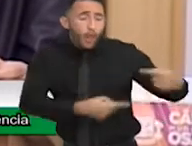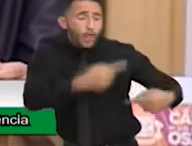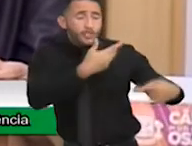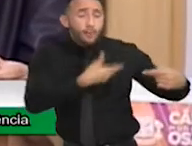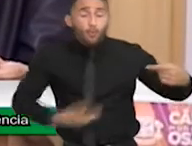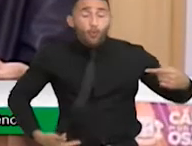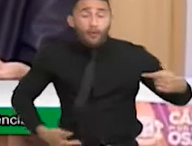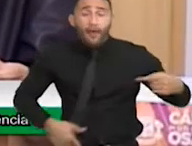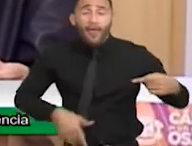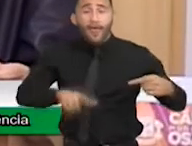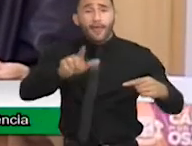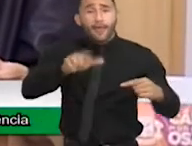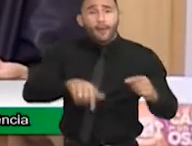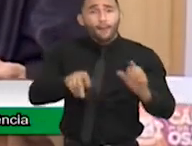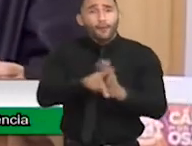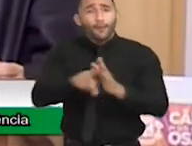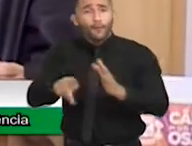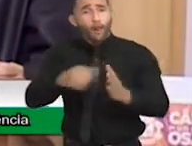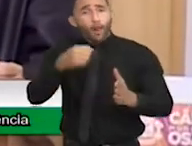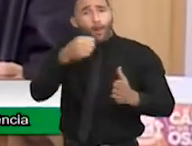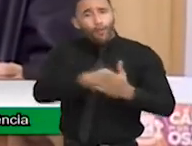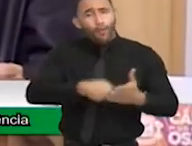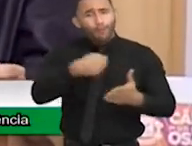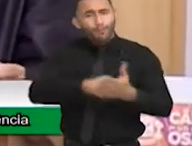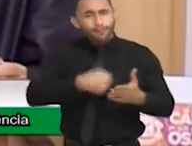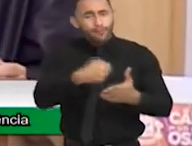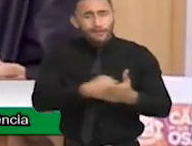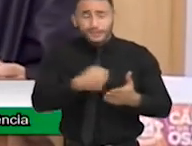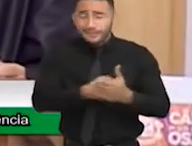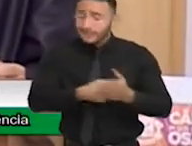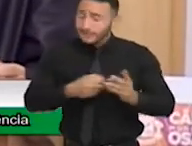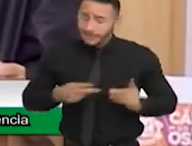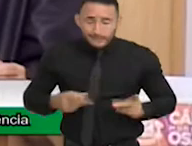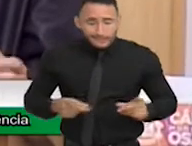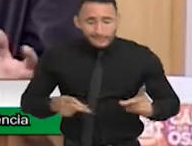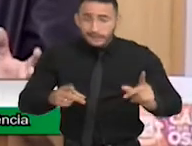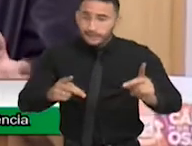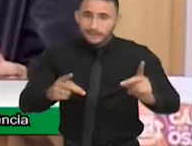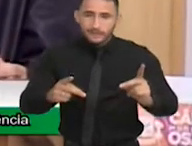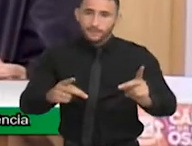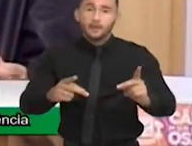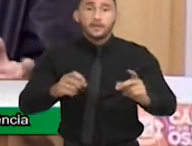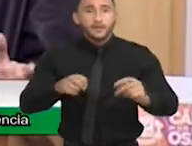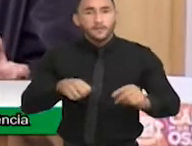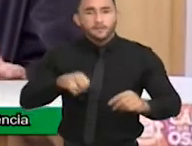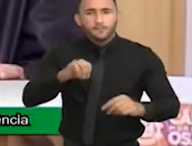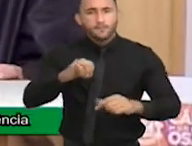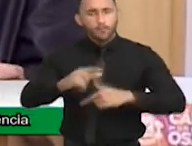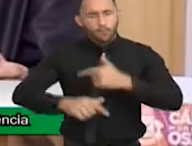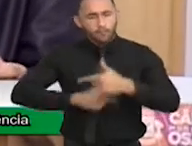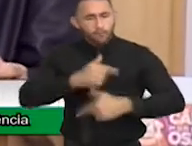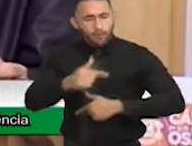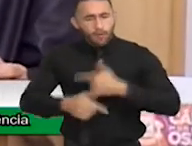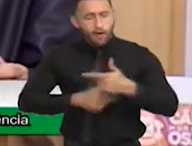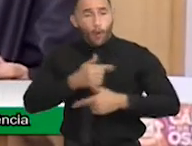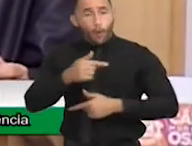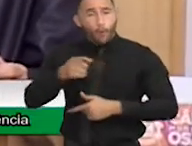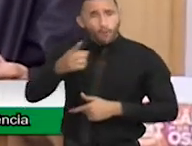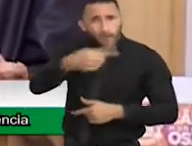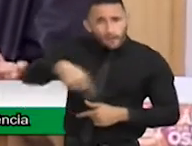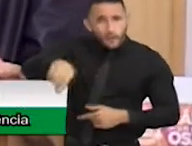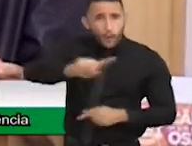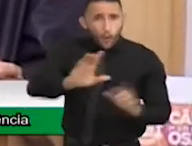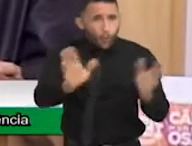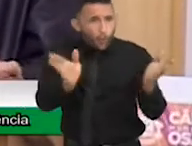incansável nos direitos da pessoa com deficiência. Se todo esse nosso trabalho, se toda essa nossa fala ficar aqui,